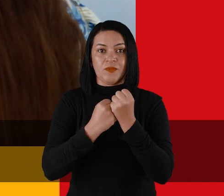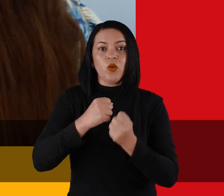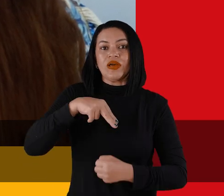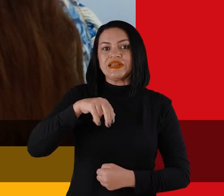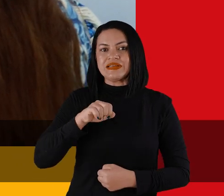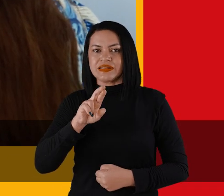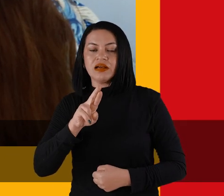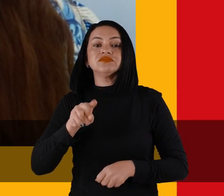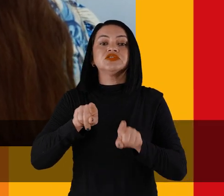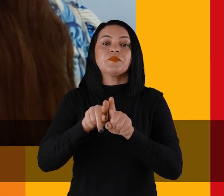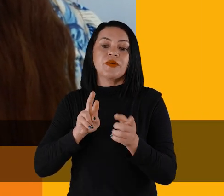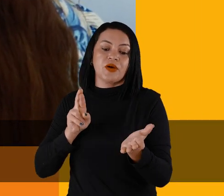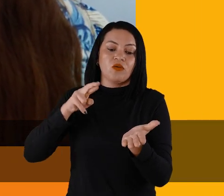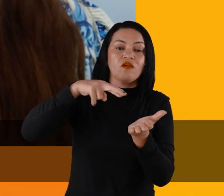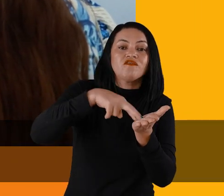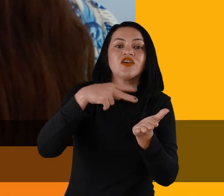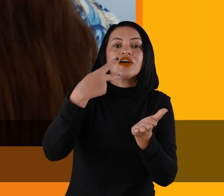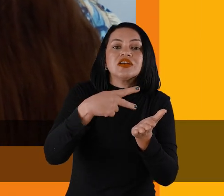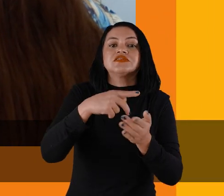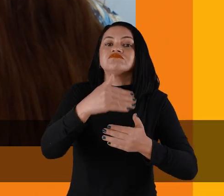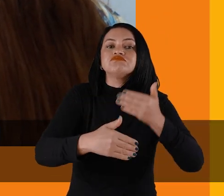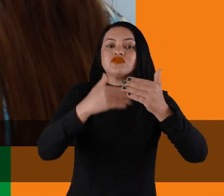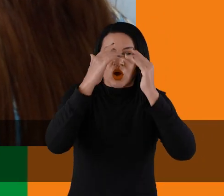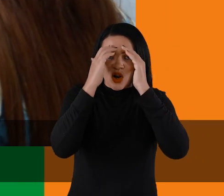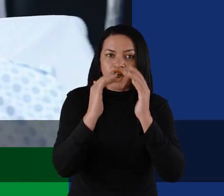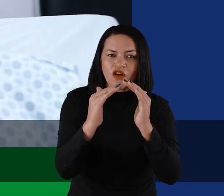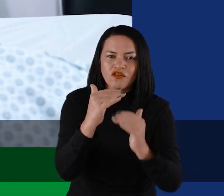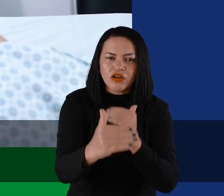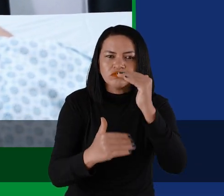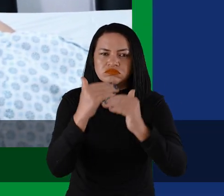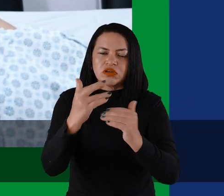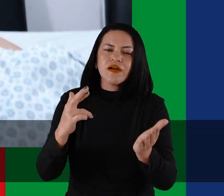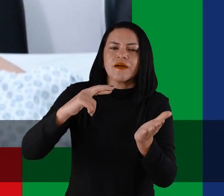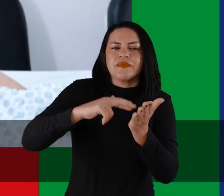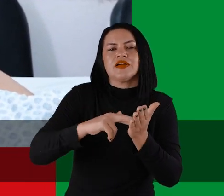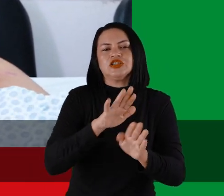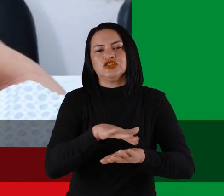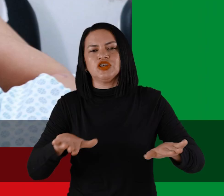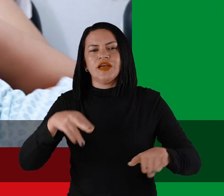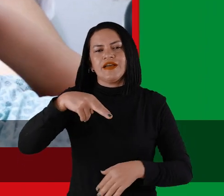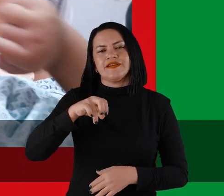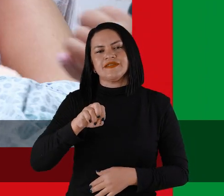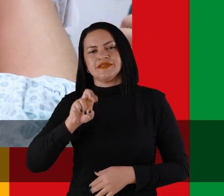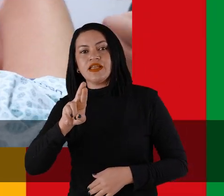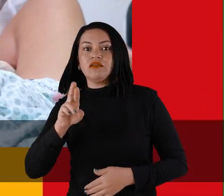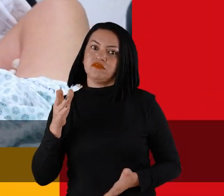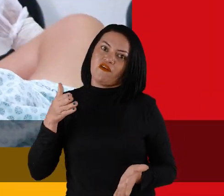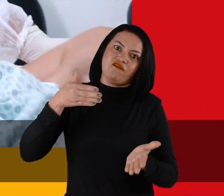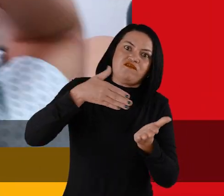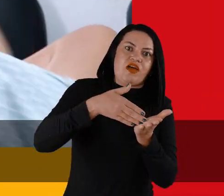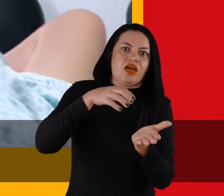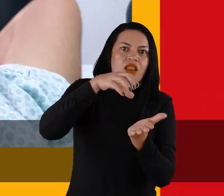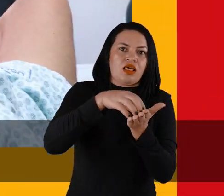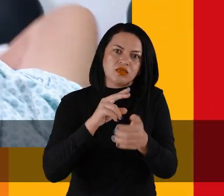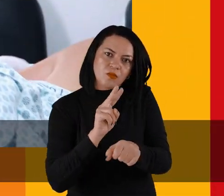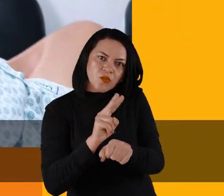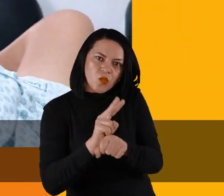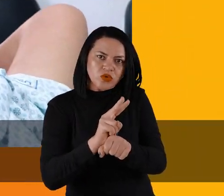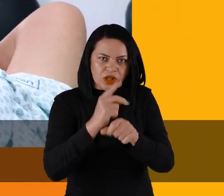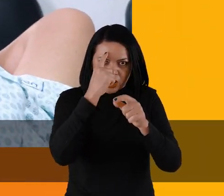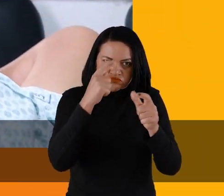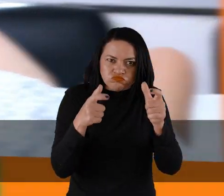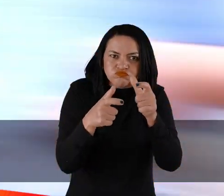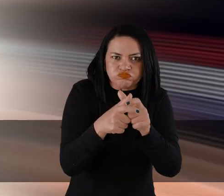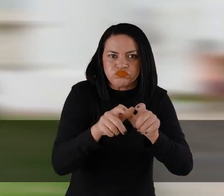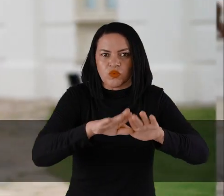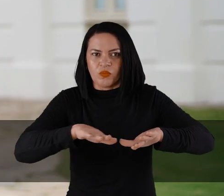pelo Centro de Referência em Neurodesenvolvimento, Assistência e Reabilitação de Crianças Ninar, que são referência para o cuidado de pacientes com